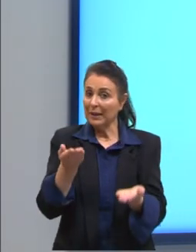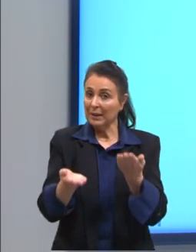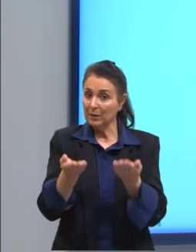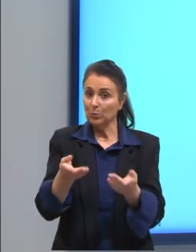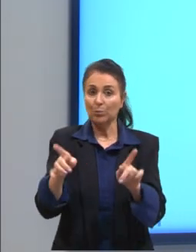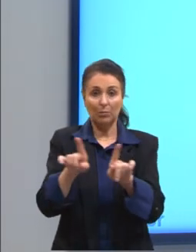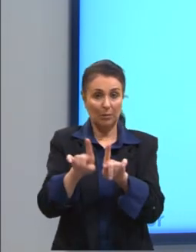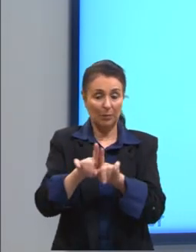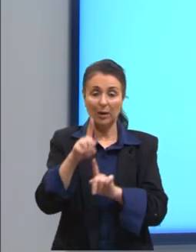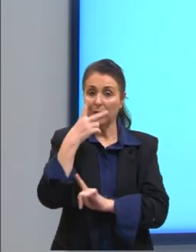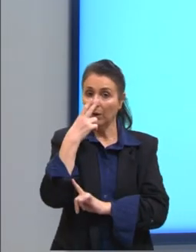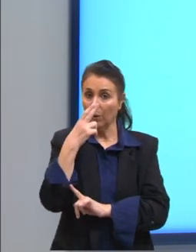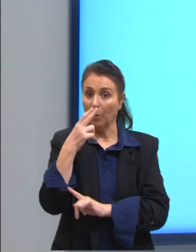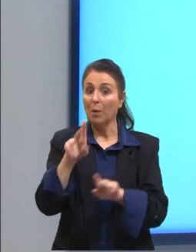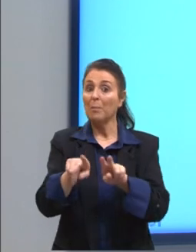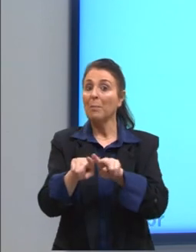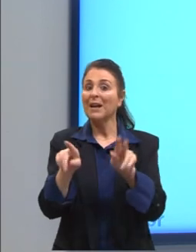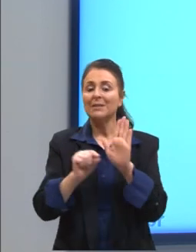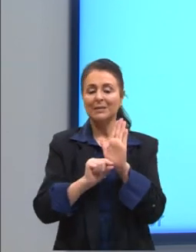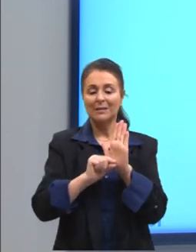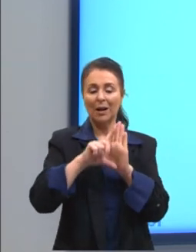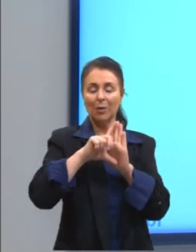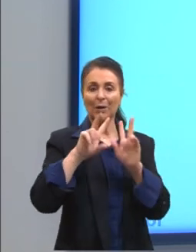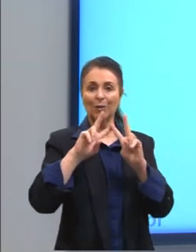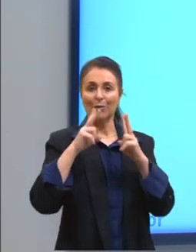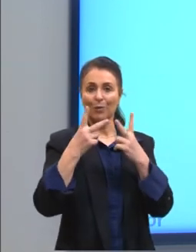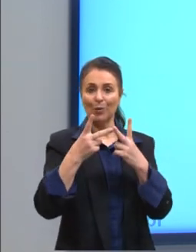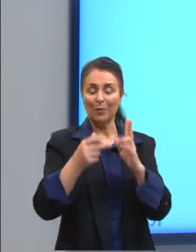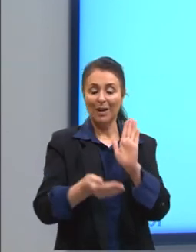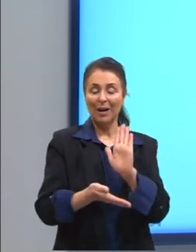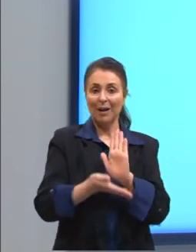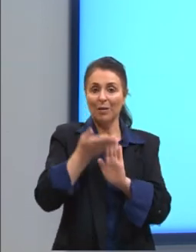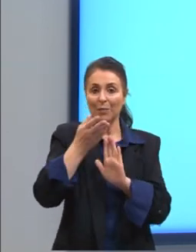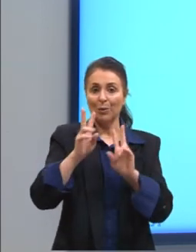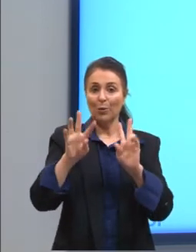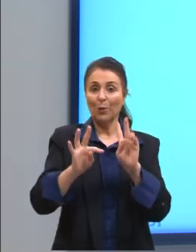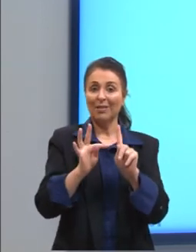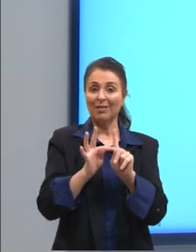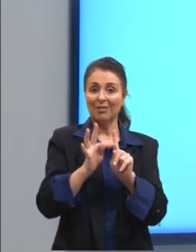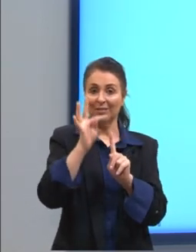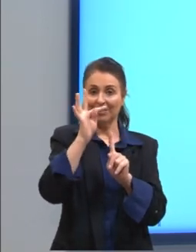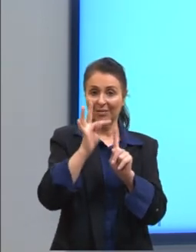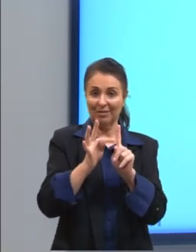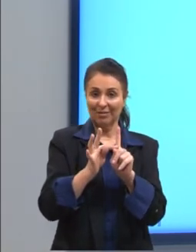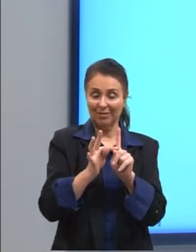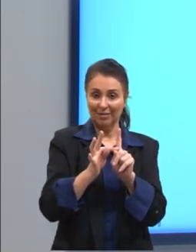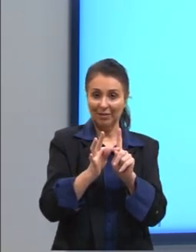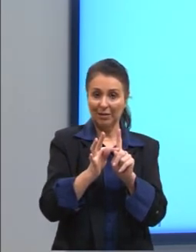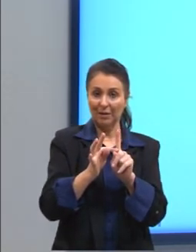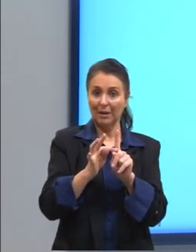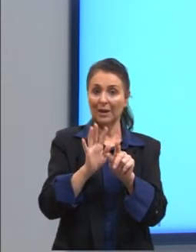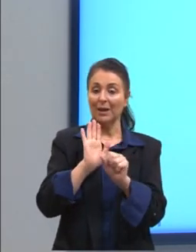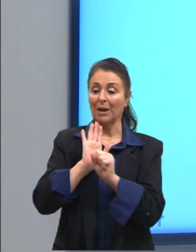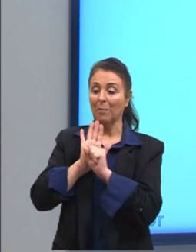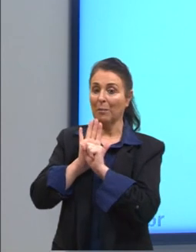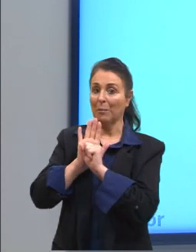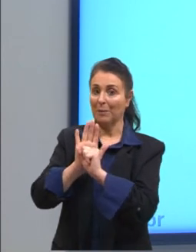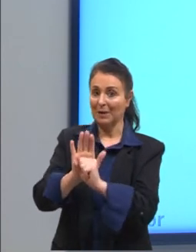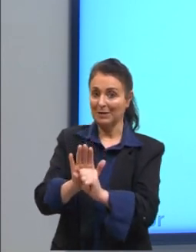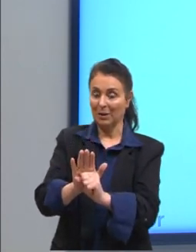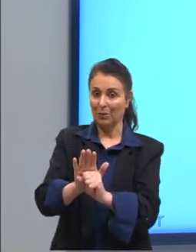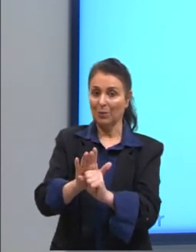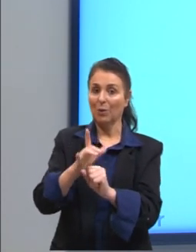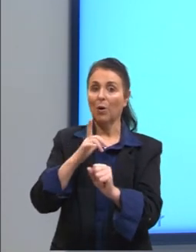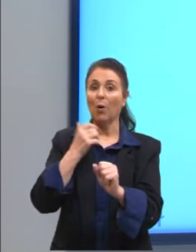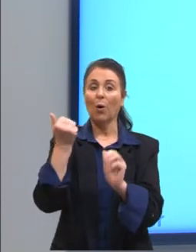então, um aumento de volume e de temperatura. Mas vejam que a pressão, que é simbolizada por